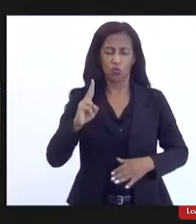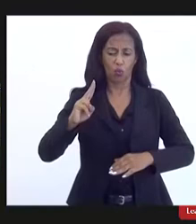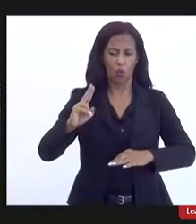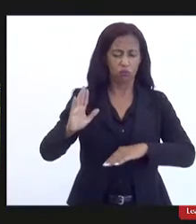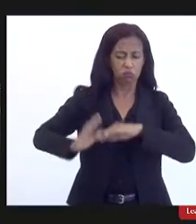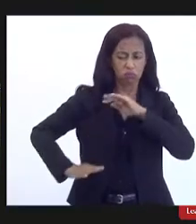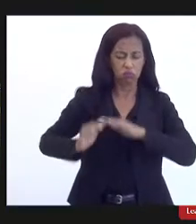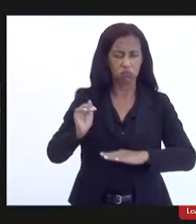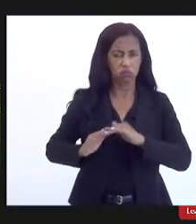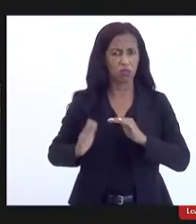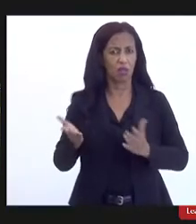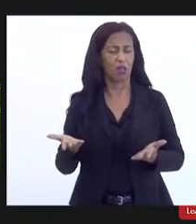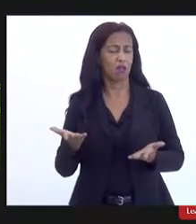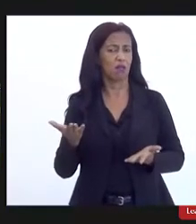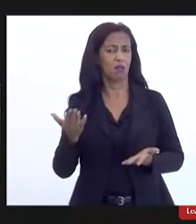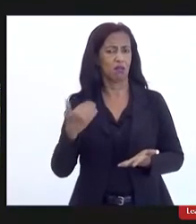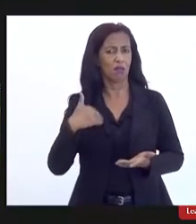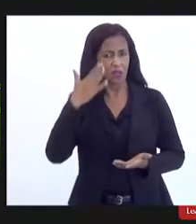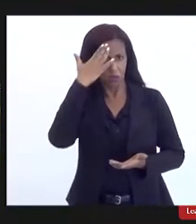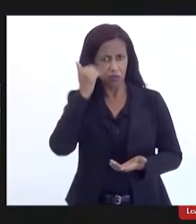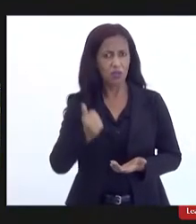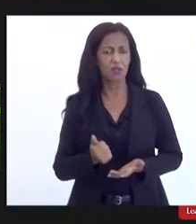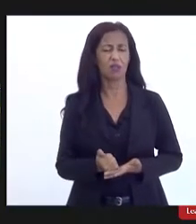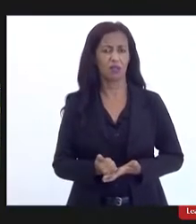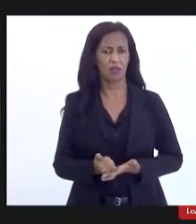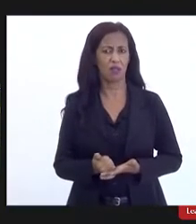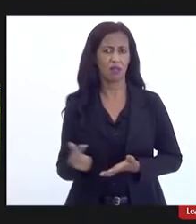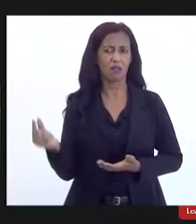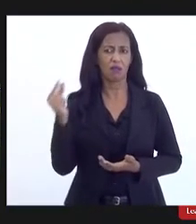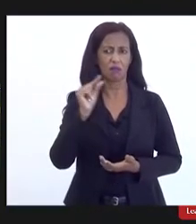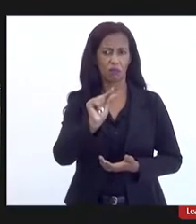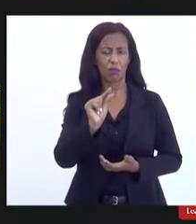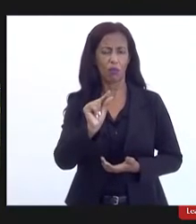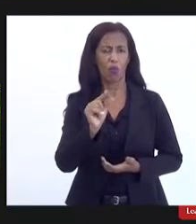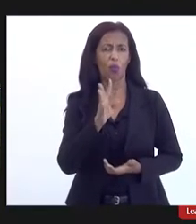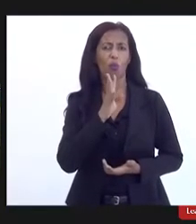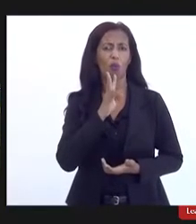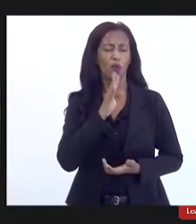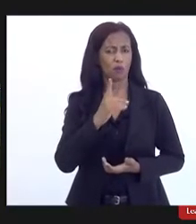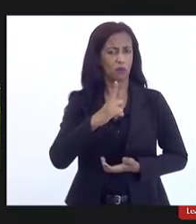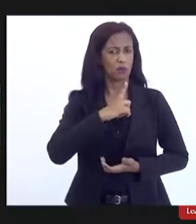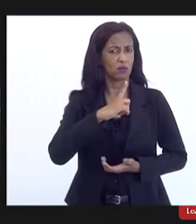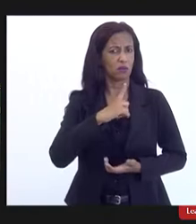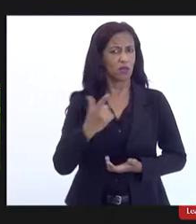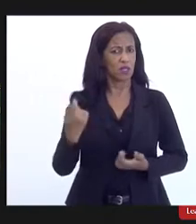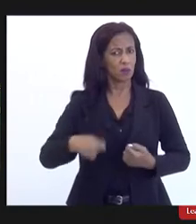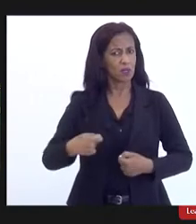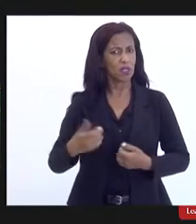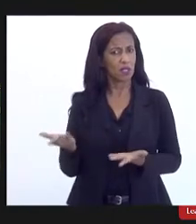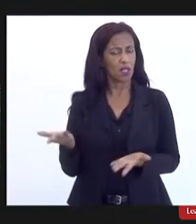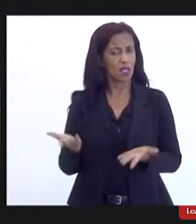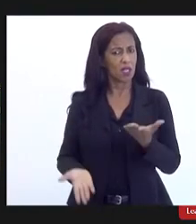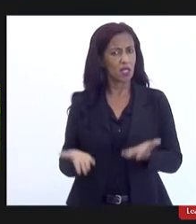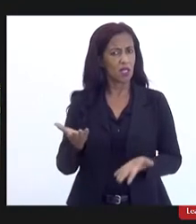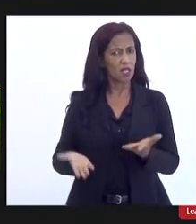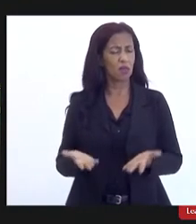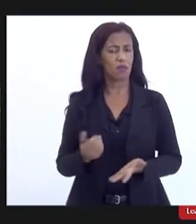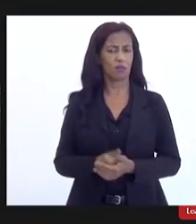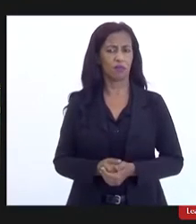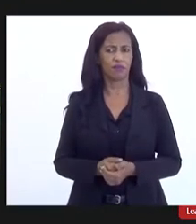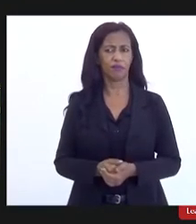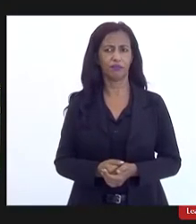disso mas eu sei eu sei pouco conhecimento que eu tenho que tem que haver o equilíbrio dessas questões